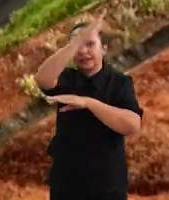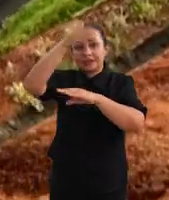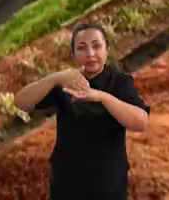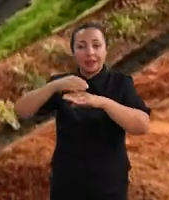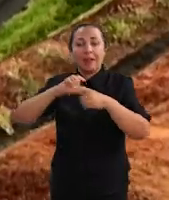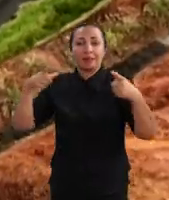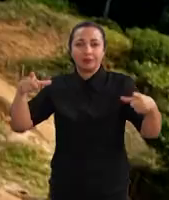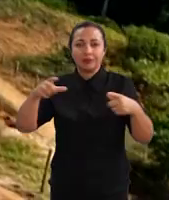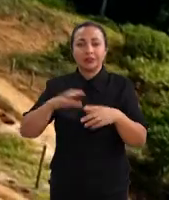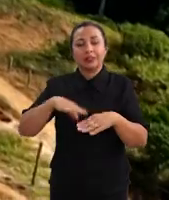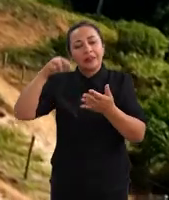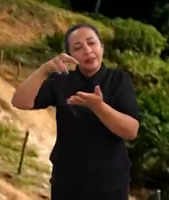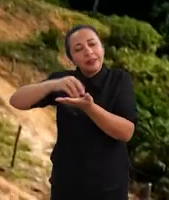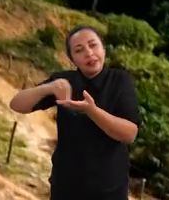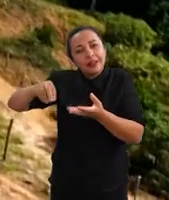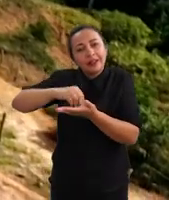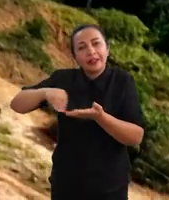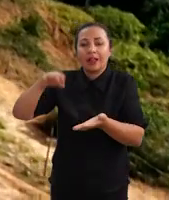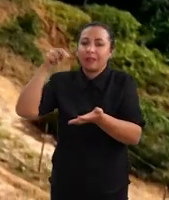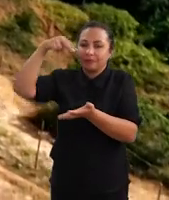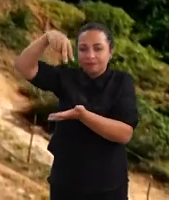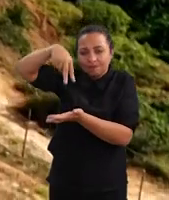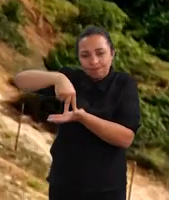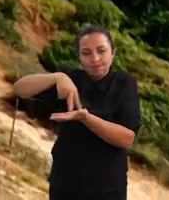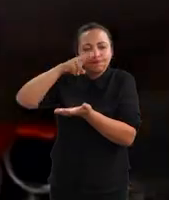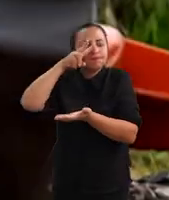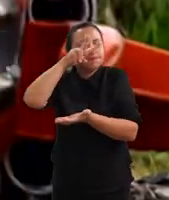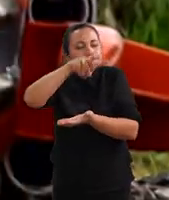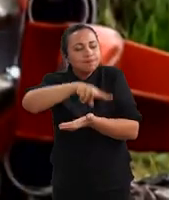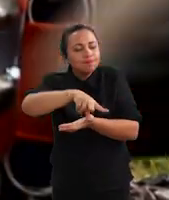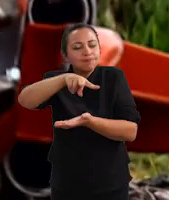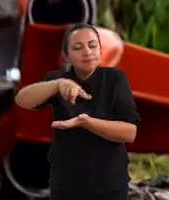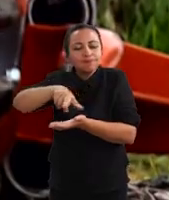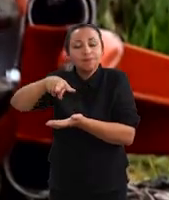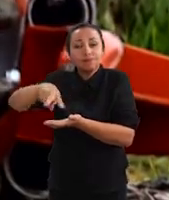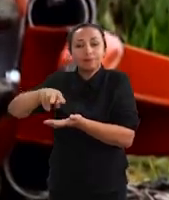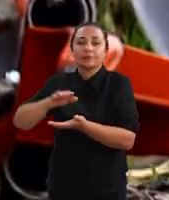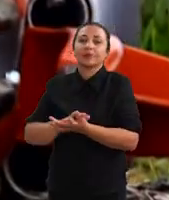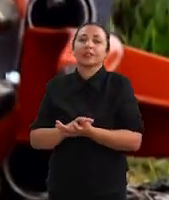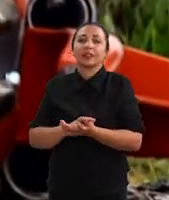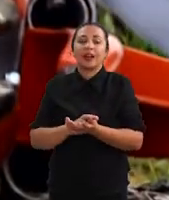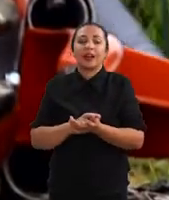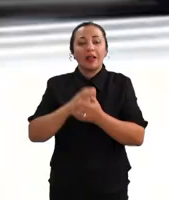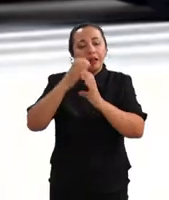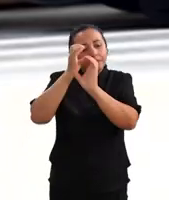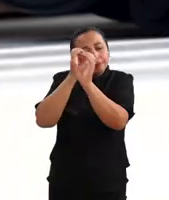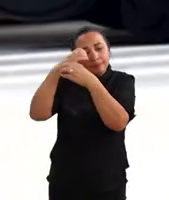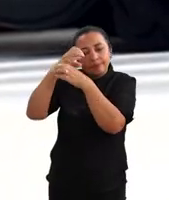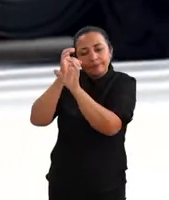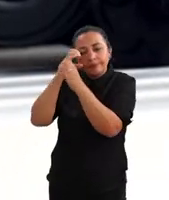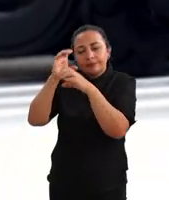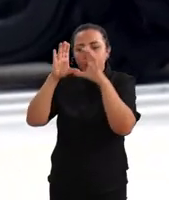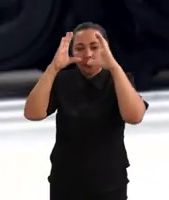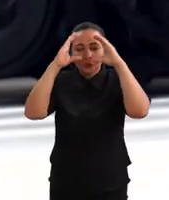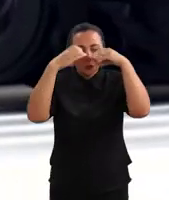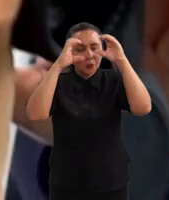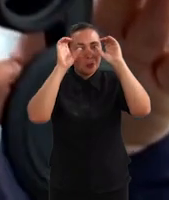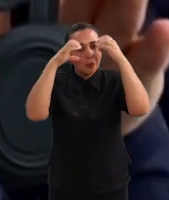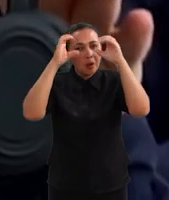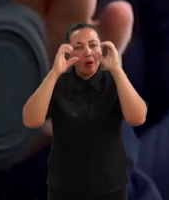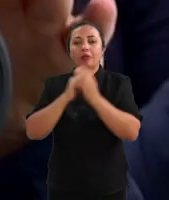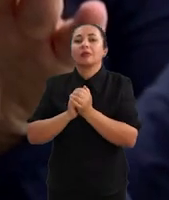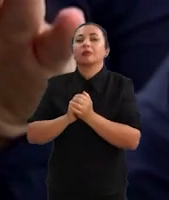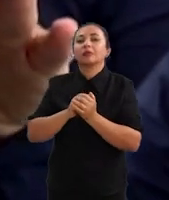Nós não precisamos de ir para o mar. A gente consegue, neste local, observar as baleias de terra. E, então, a gente usa binóculos,